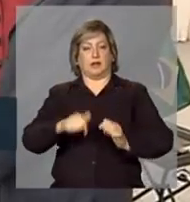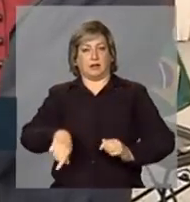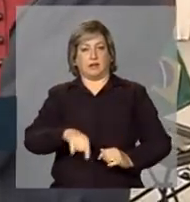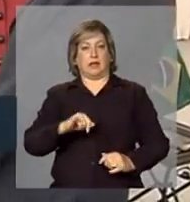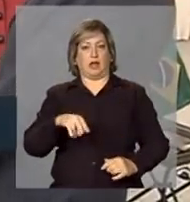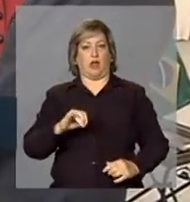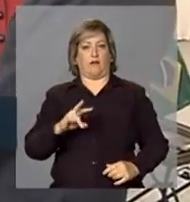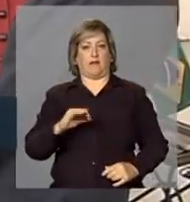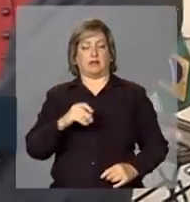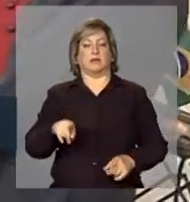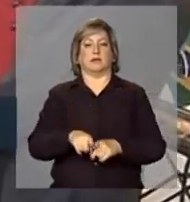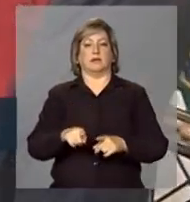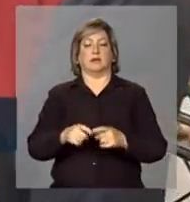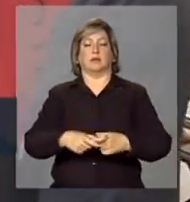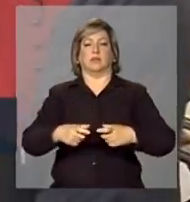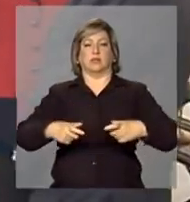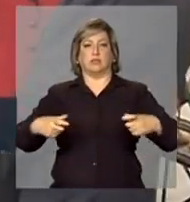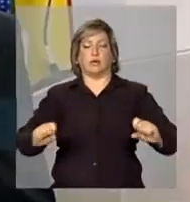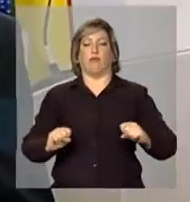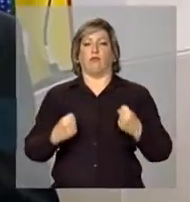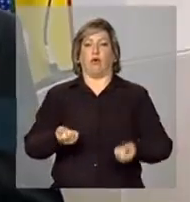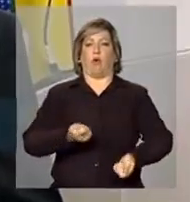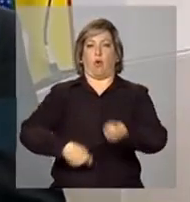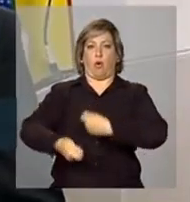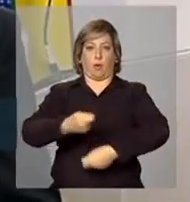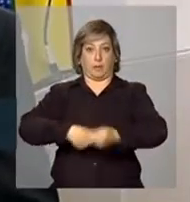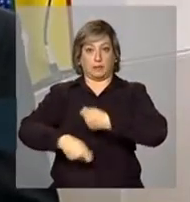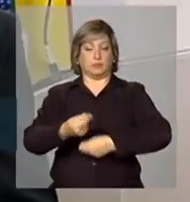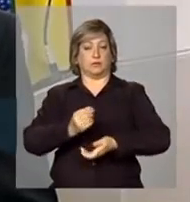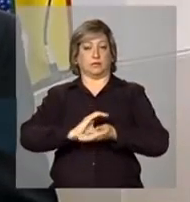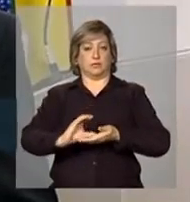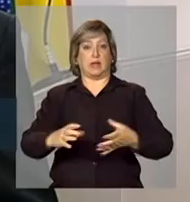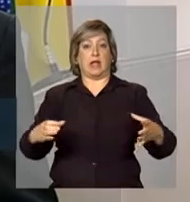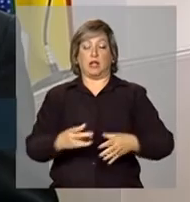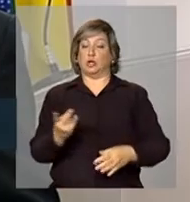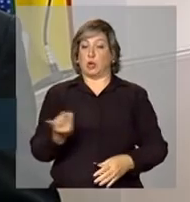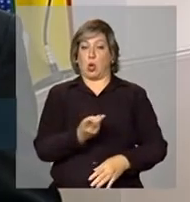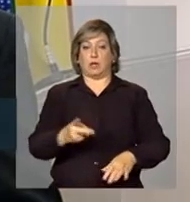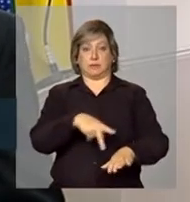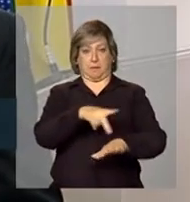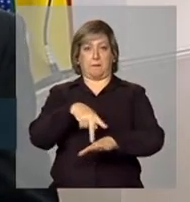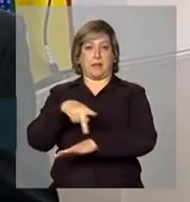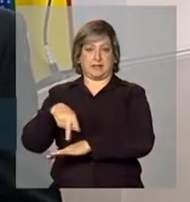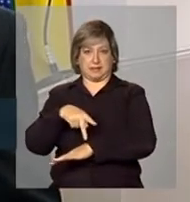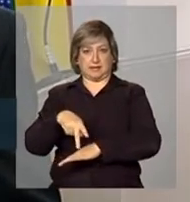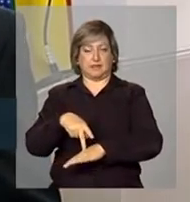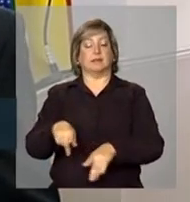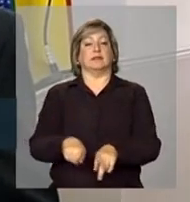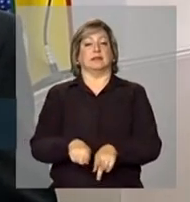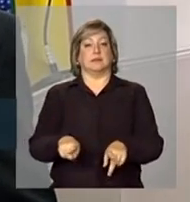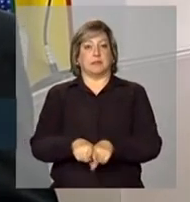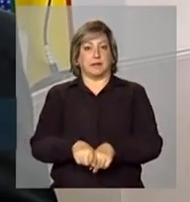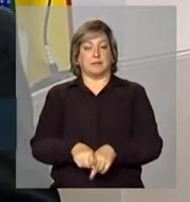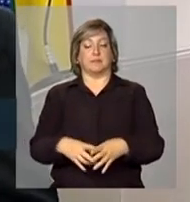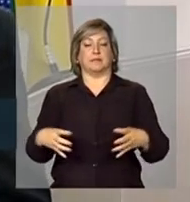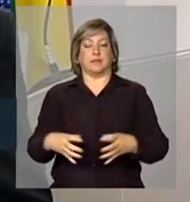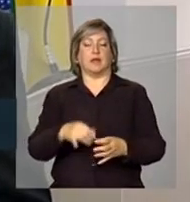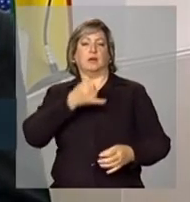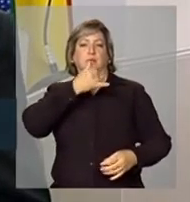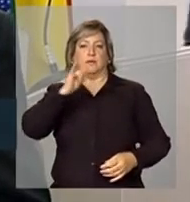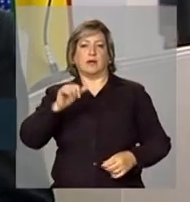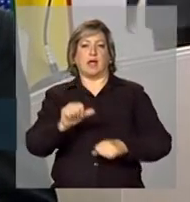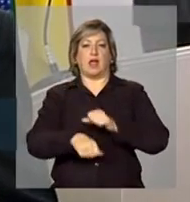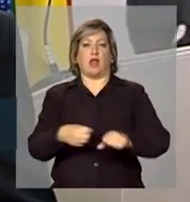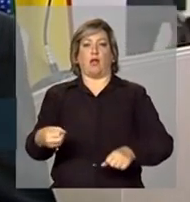ampliação e fortalecimento do comércio e investimentos entre os dois países e também parcerias na área de energia